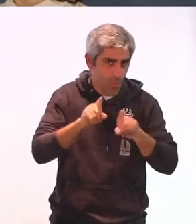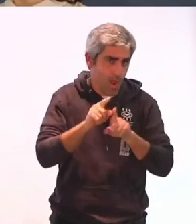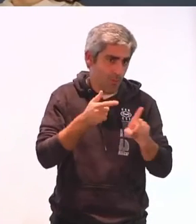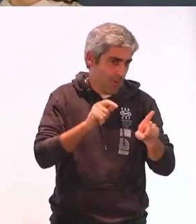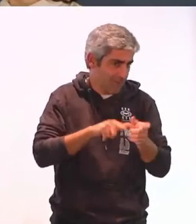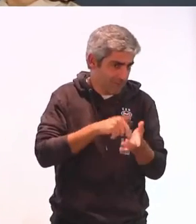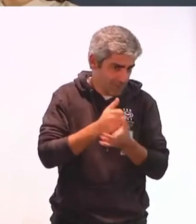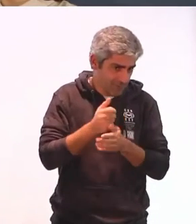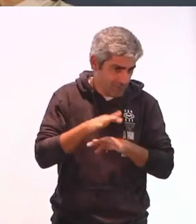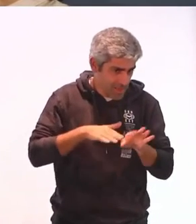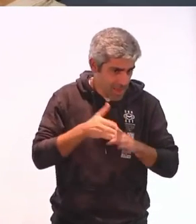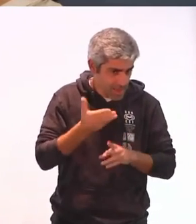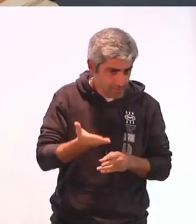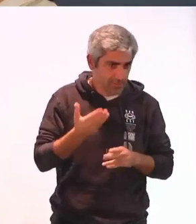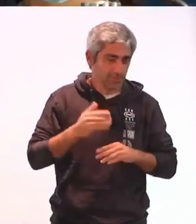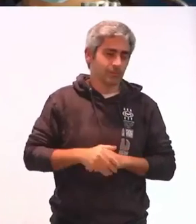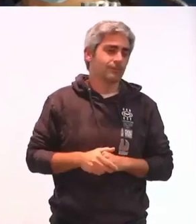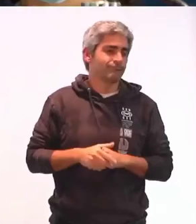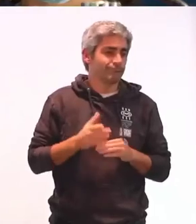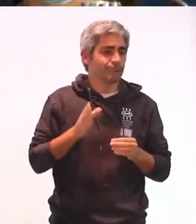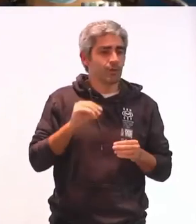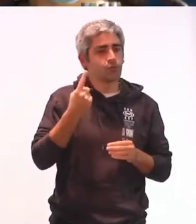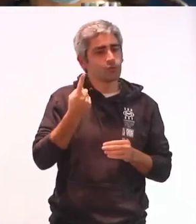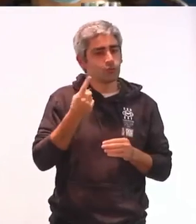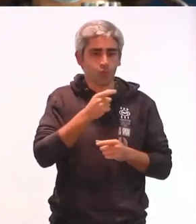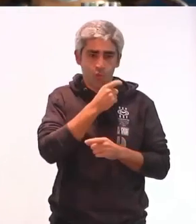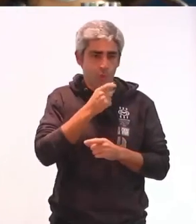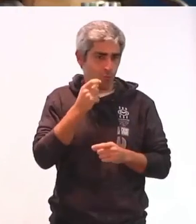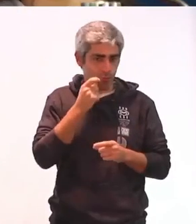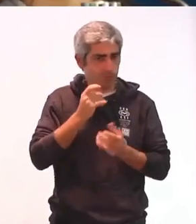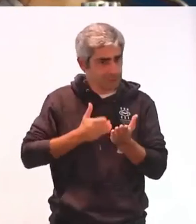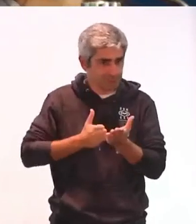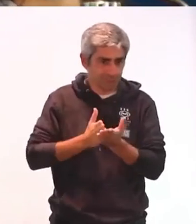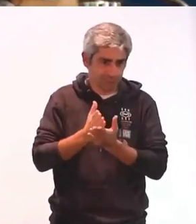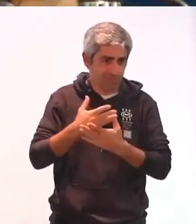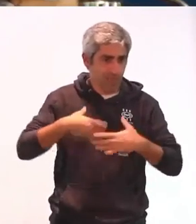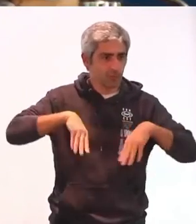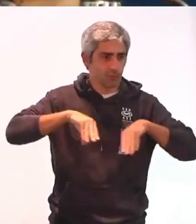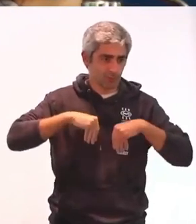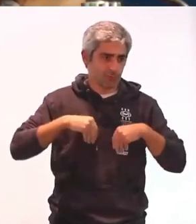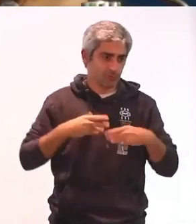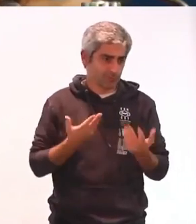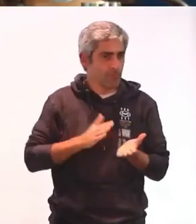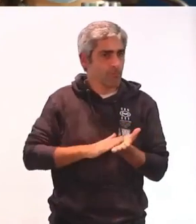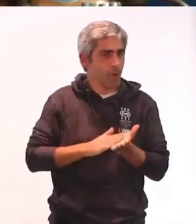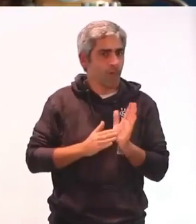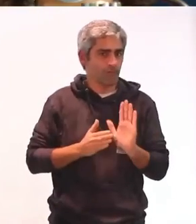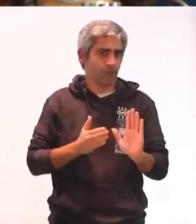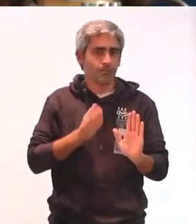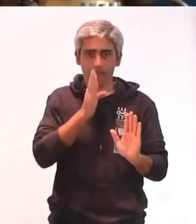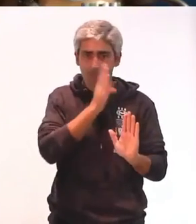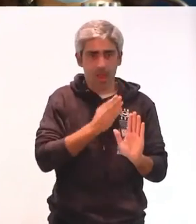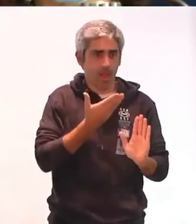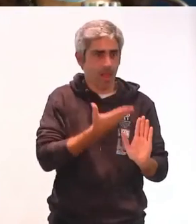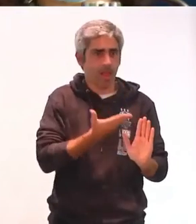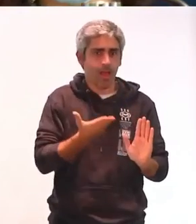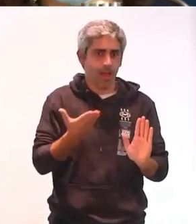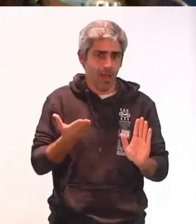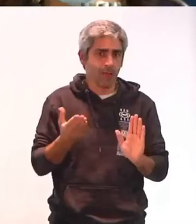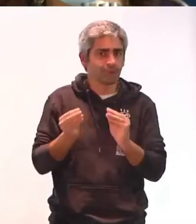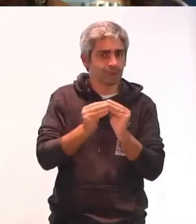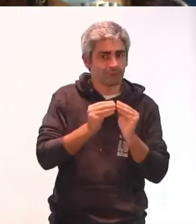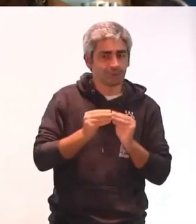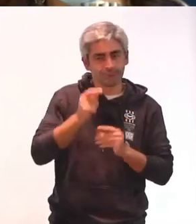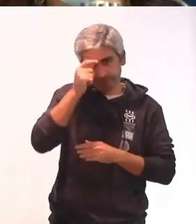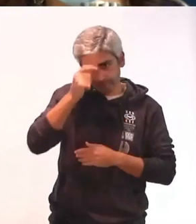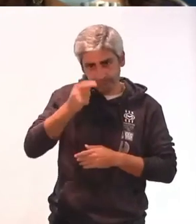o Bloco também faz, e, portanto, mais um compromisso assumido e provado pelos atos da consideração que o